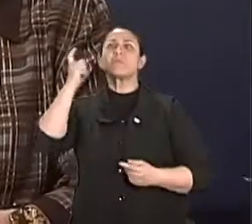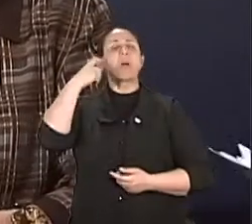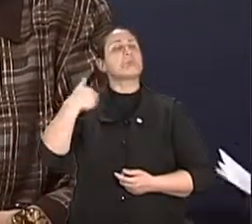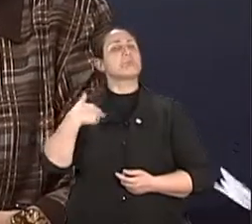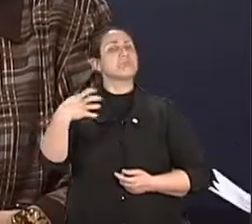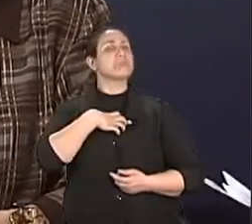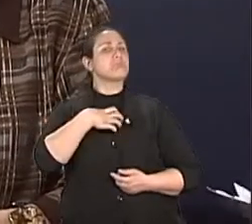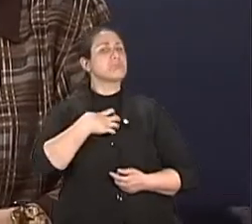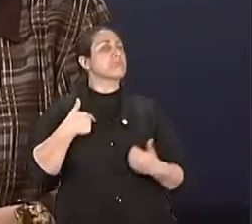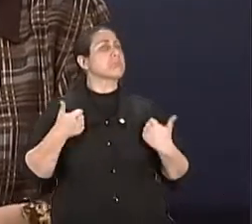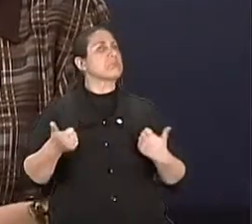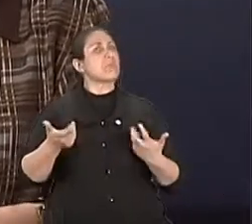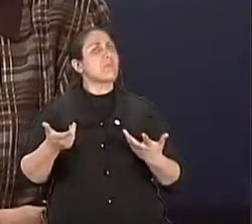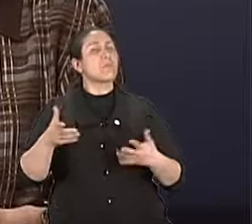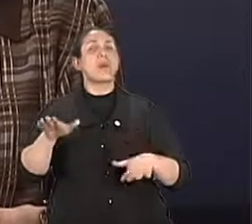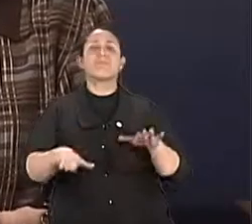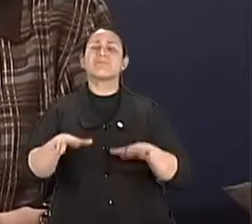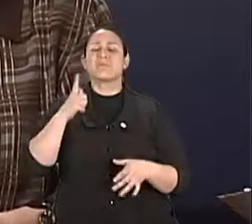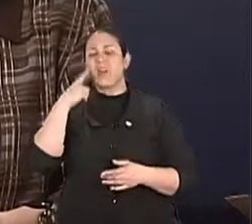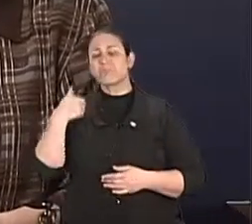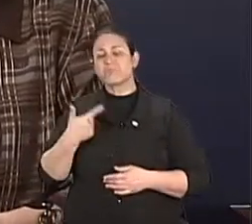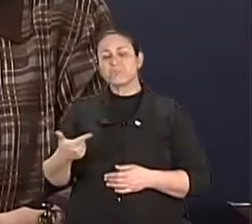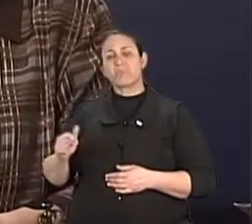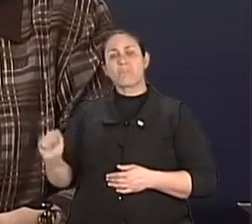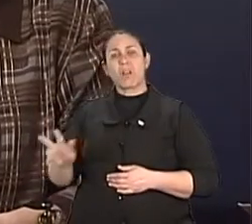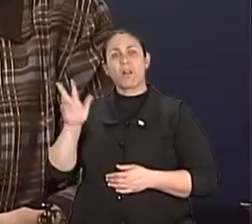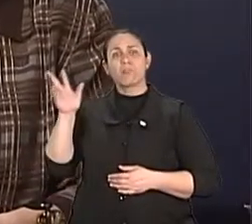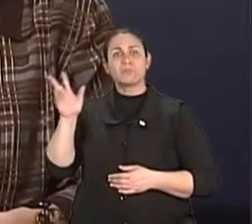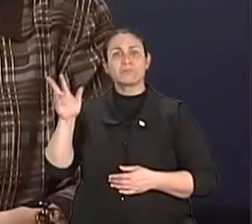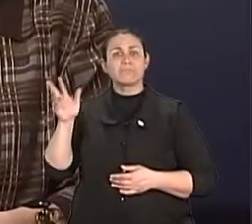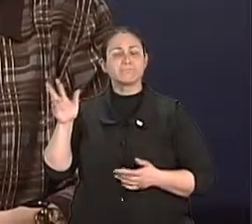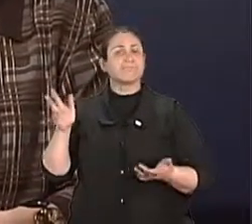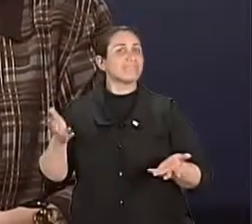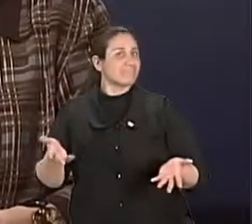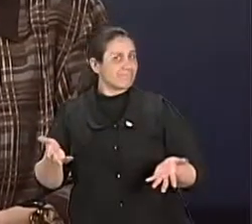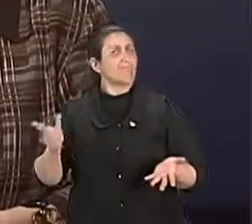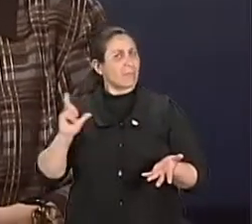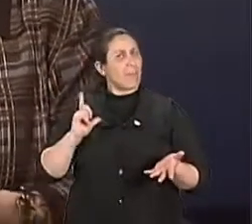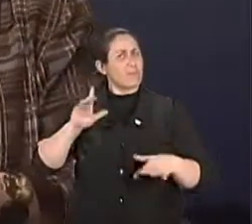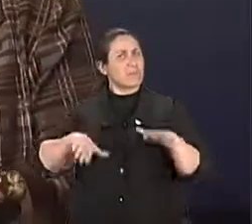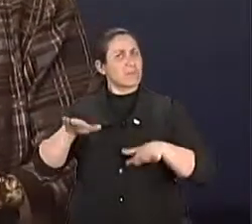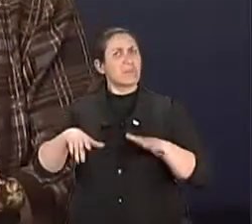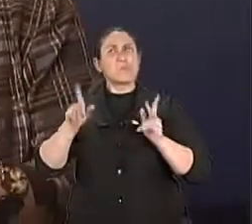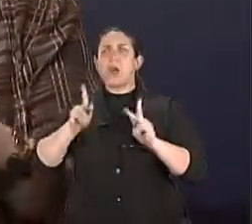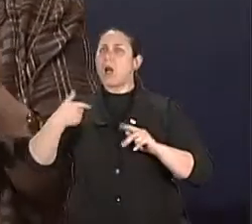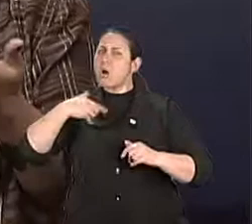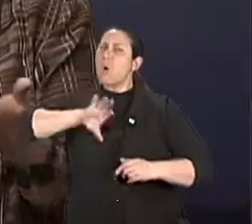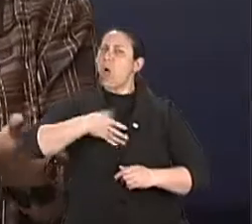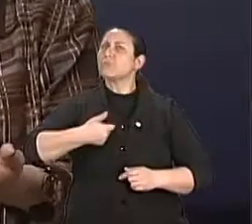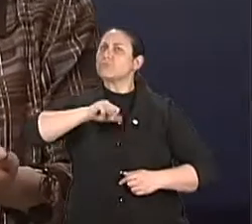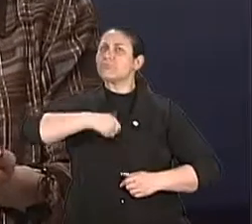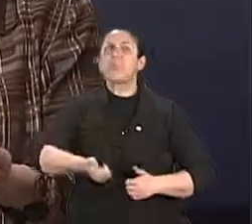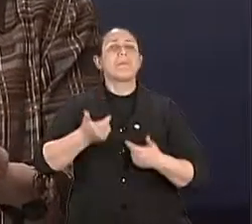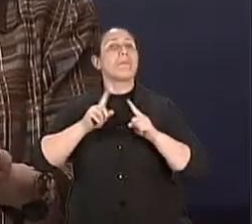não tenho muito valor, né? Já chegaram dizendo isso. E tu vai ver assim, mas escuta, mas tu já fez isso, tu